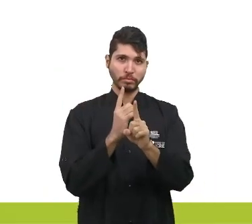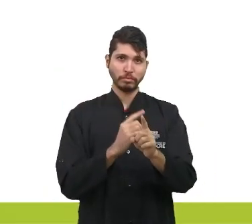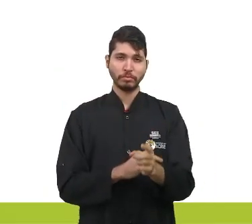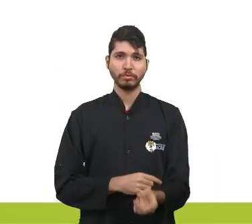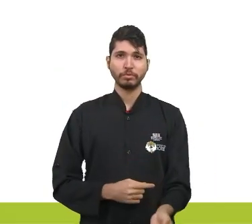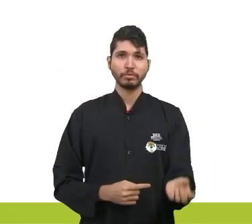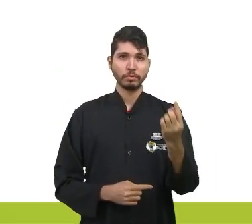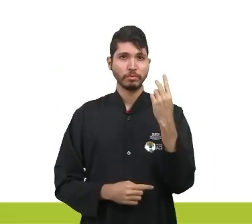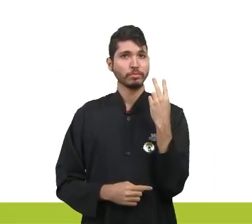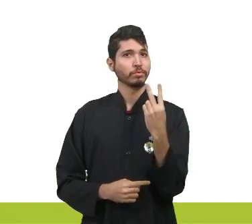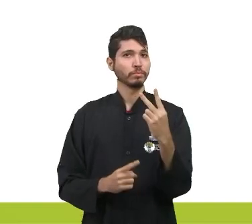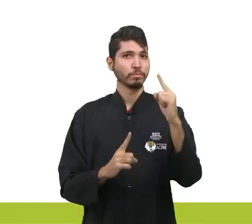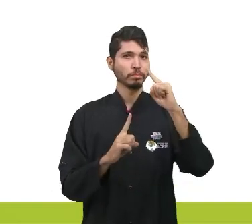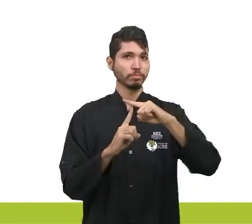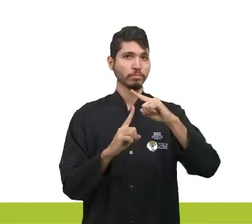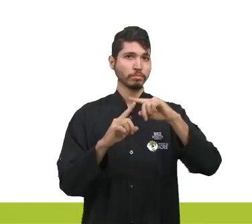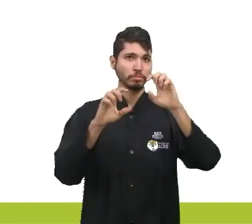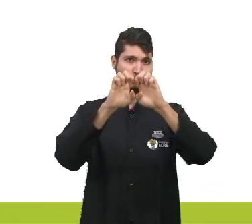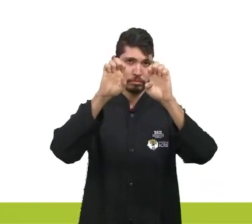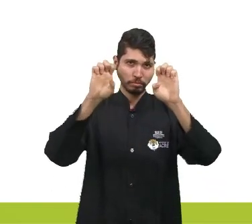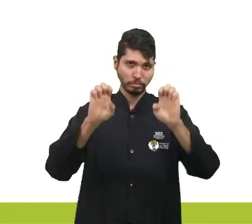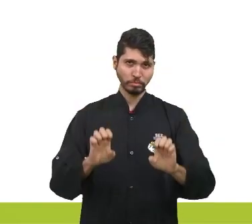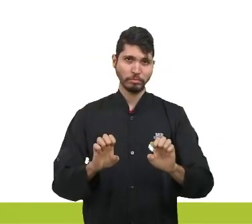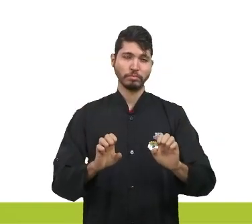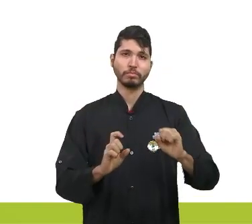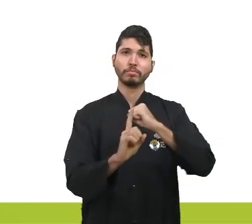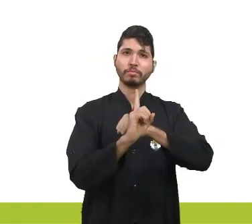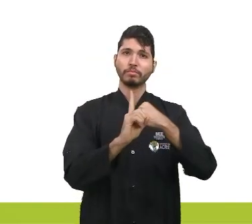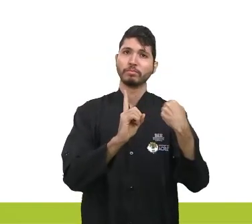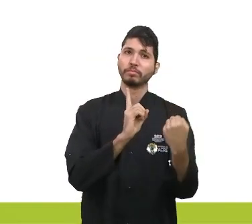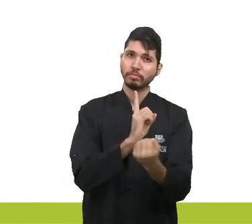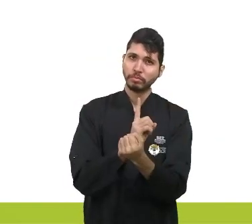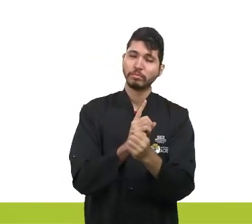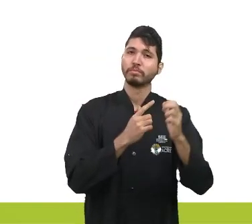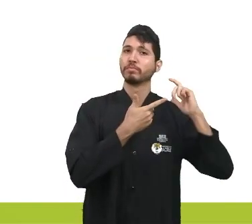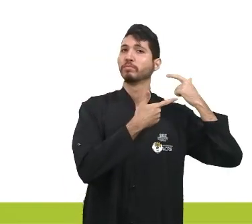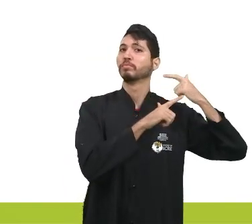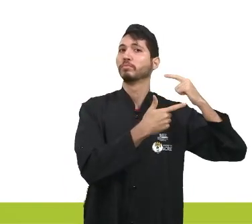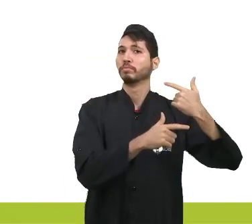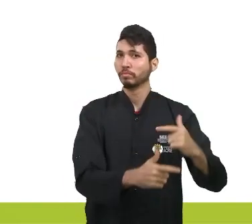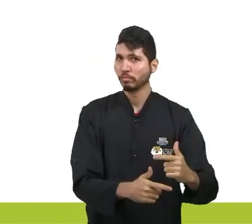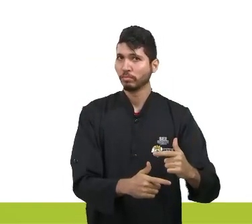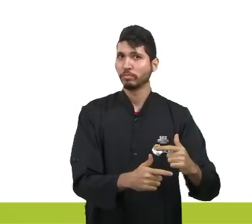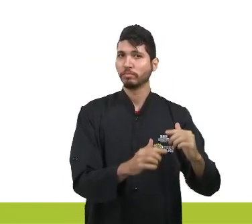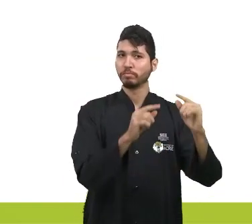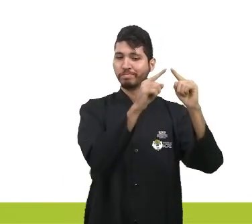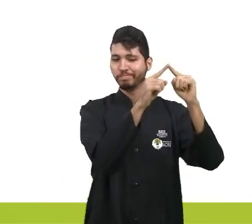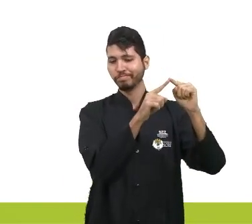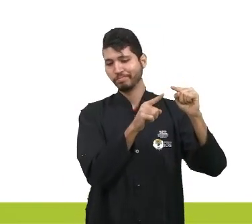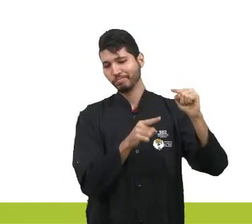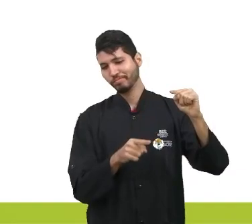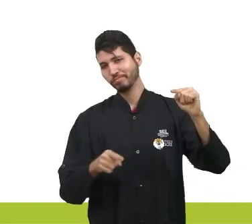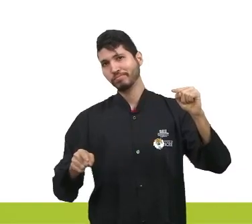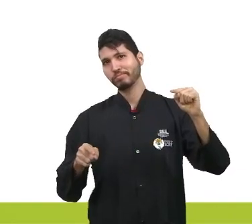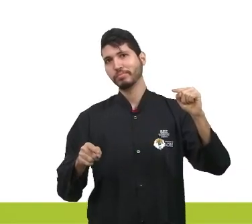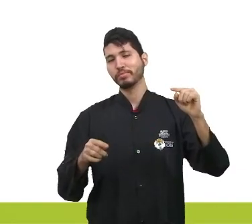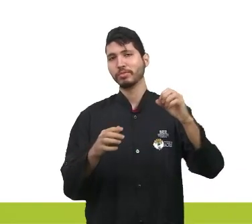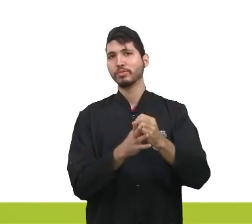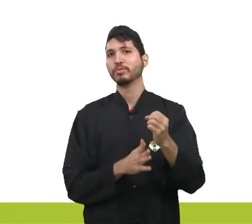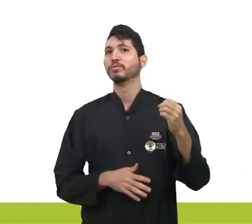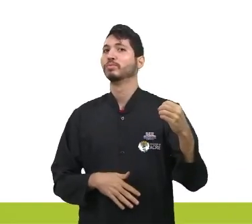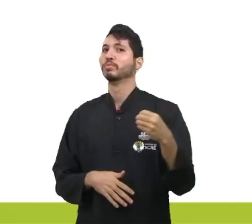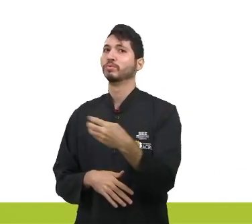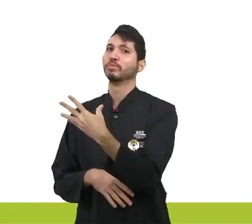padrões de estrutura social. O padrão tradicional em declínio e o novo emergente